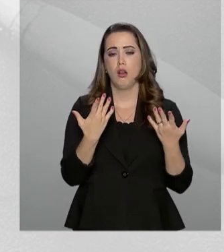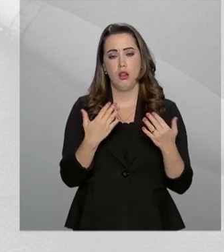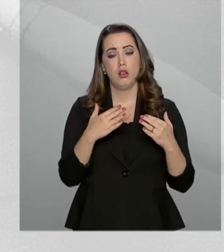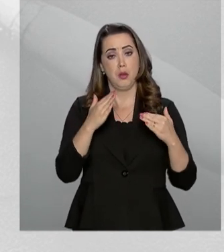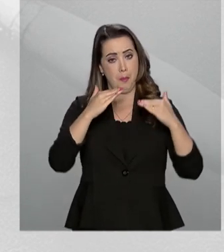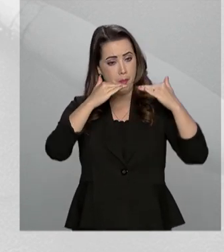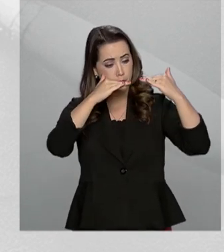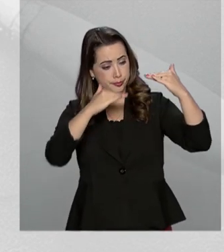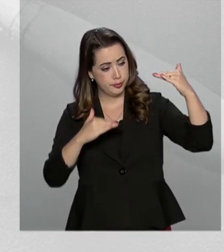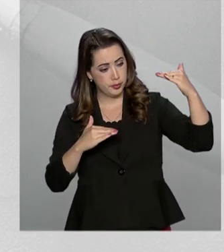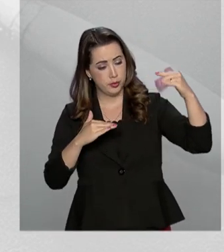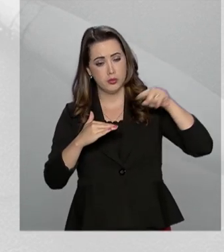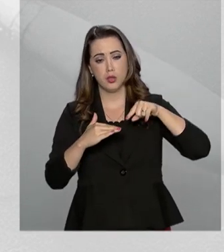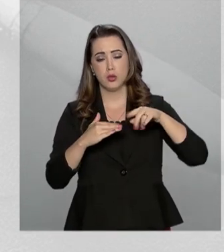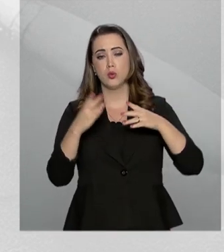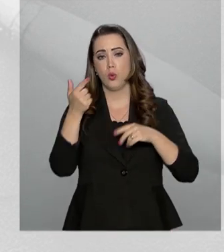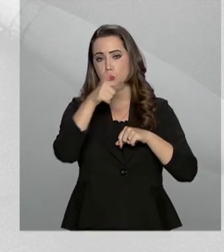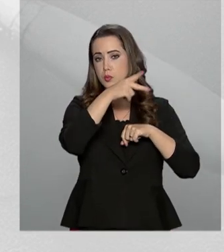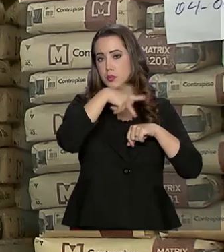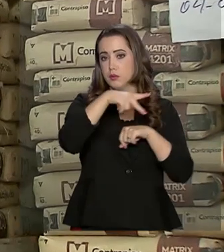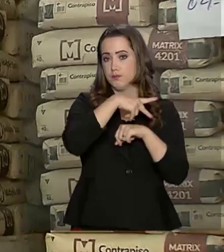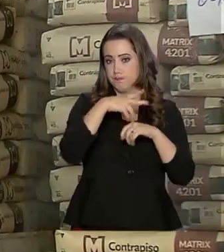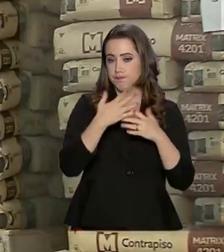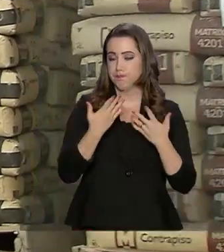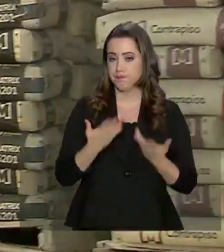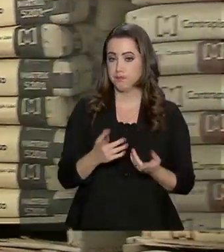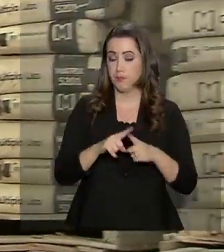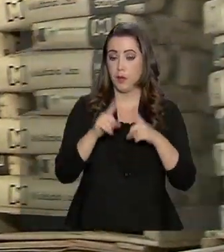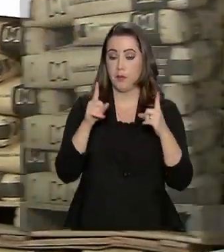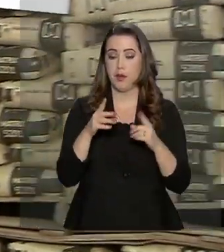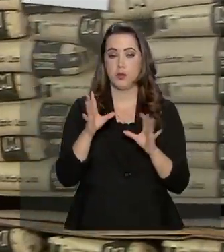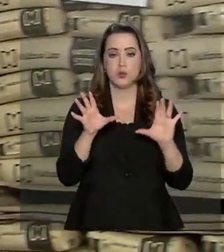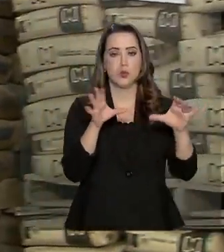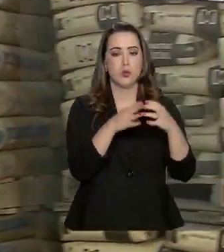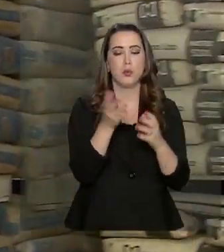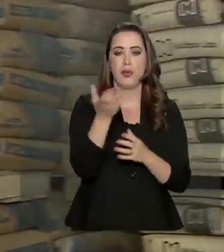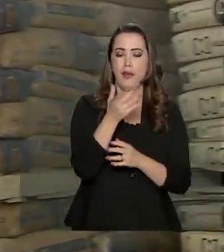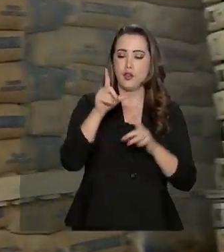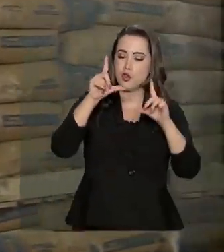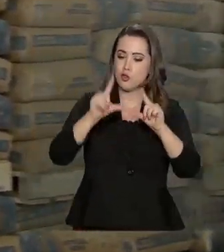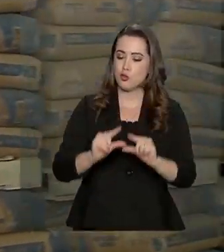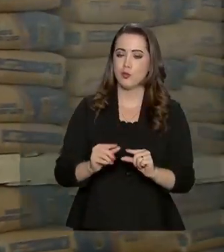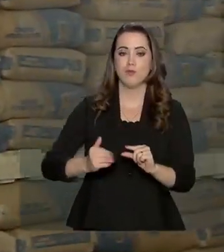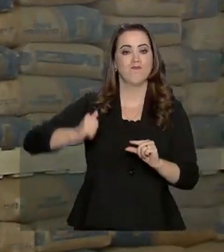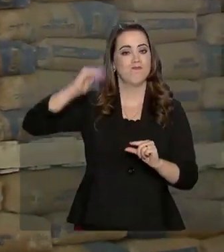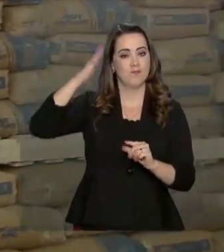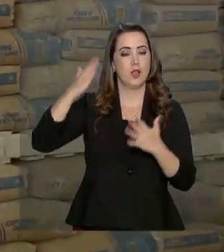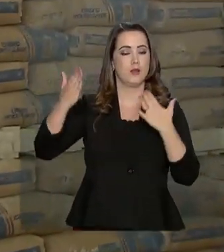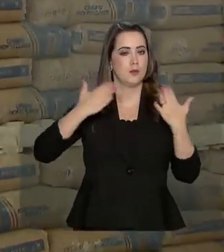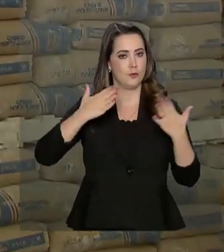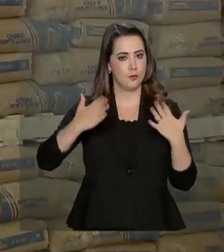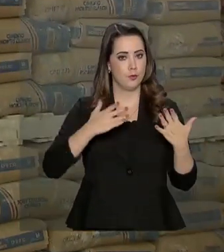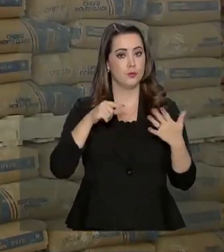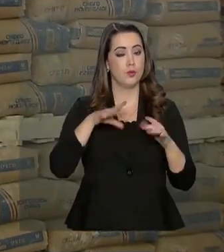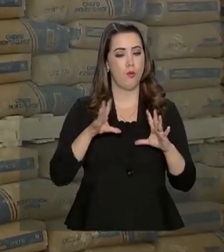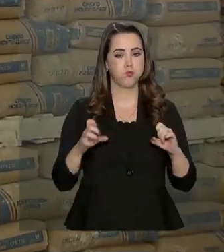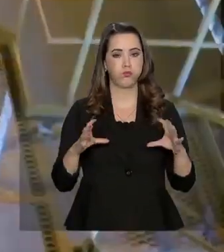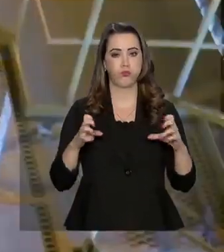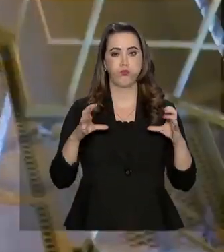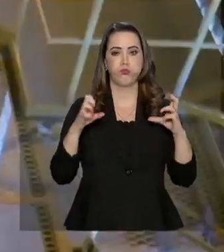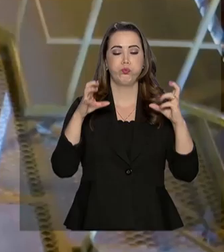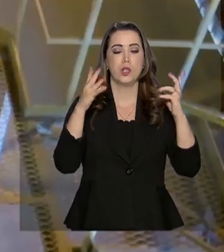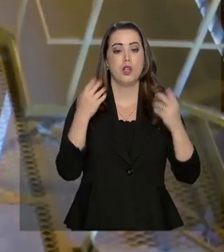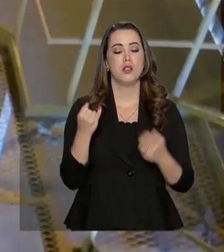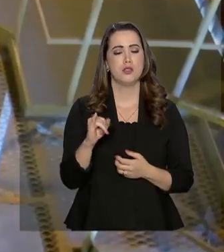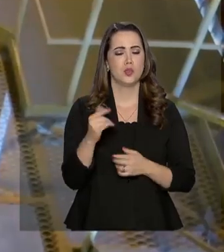Espanha, Inglaterra e a China. Mas o setor quer reduzir ainda mais a emissão desse poluente,